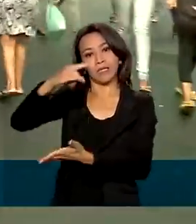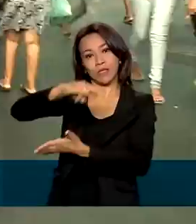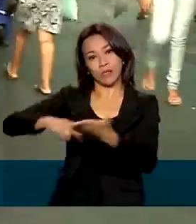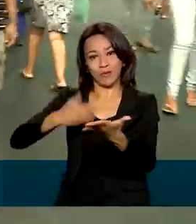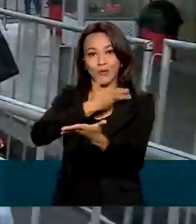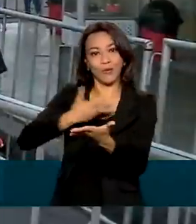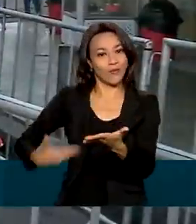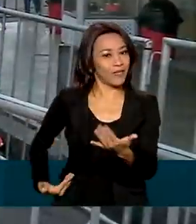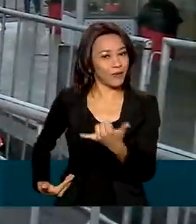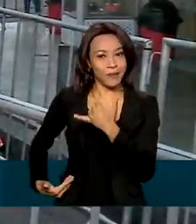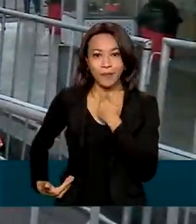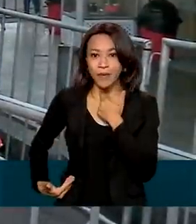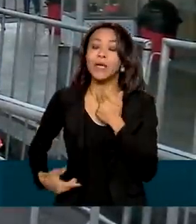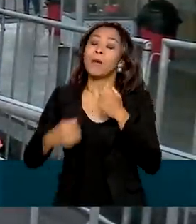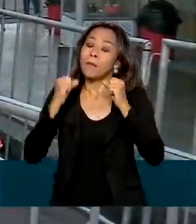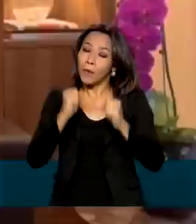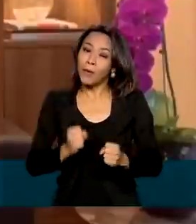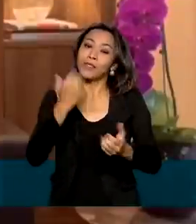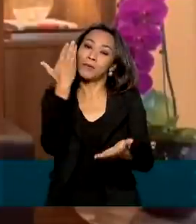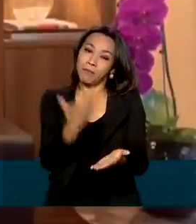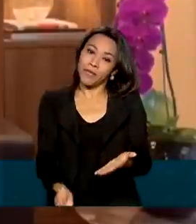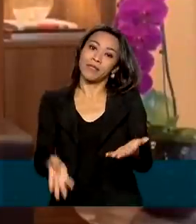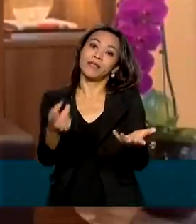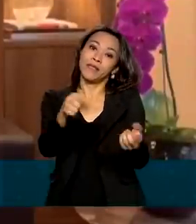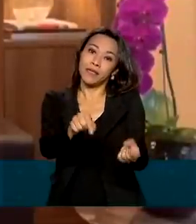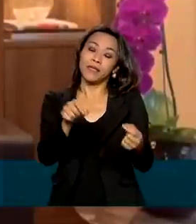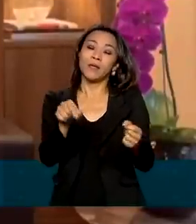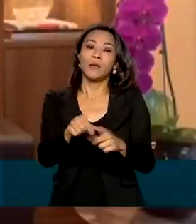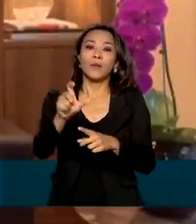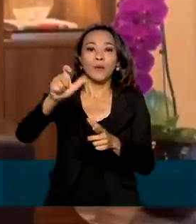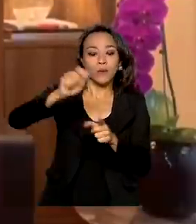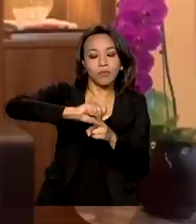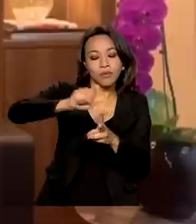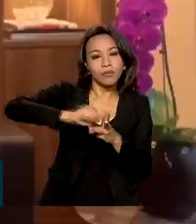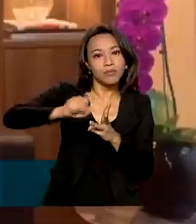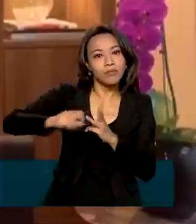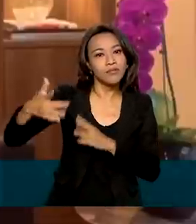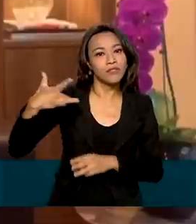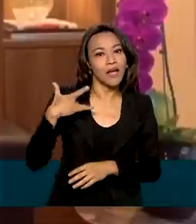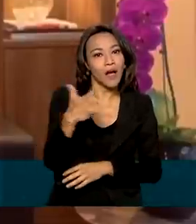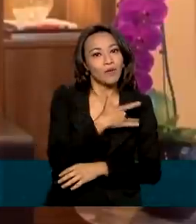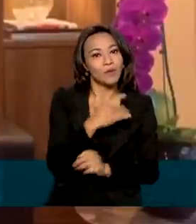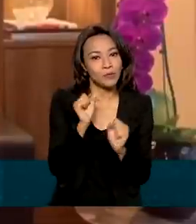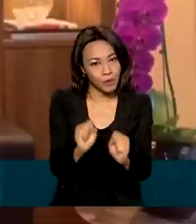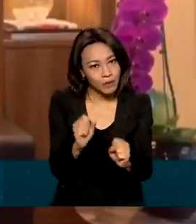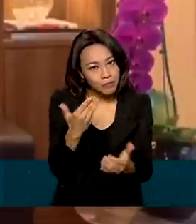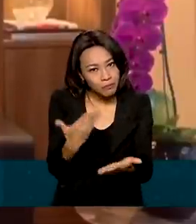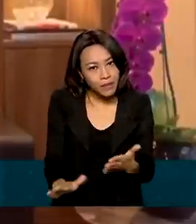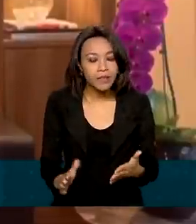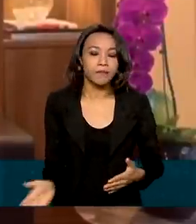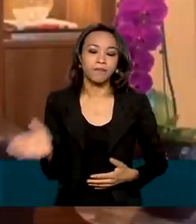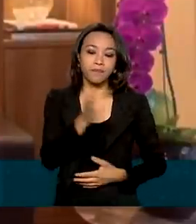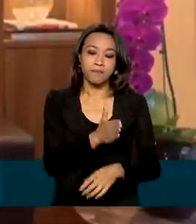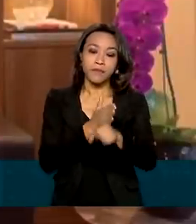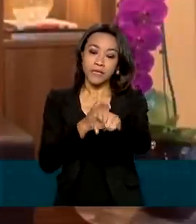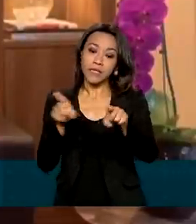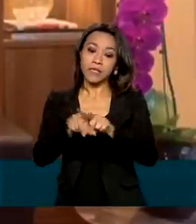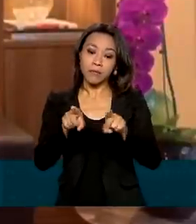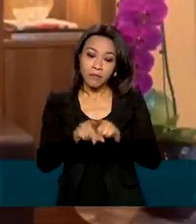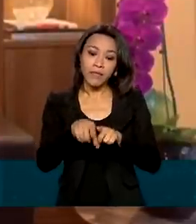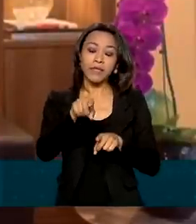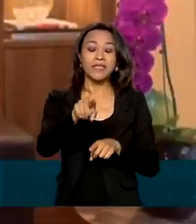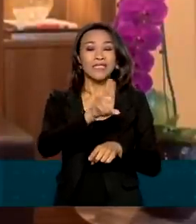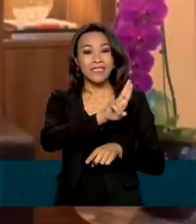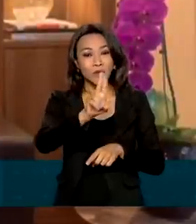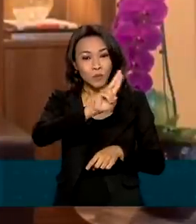ainda perder o plano de saúde. Além dos riscos, obviamente, junto à Receita Federal do Brasil, com a possibilidade de inscrição na